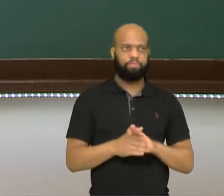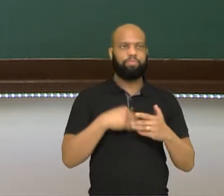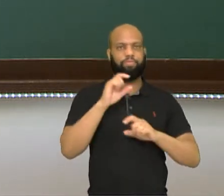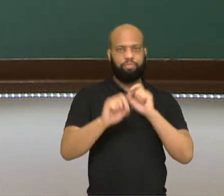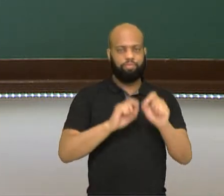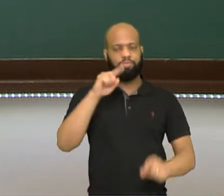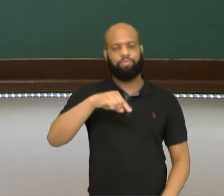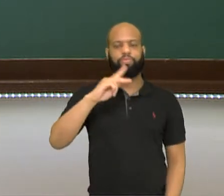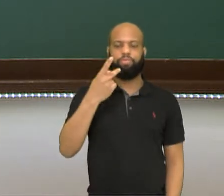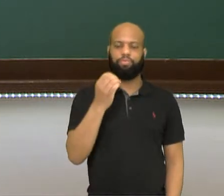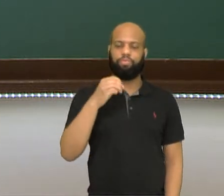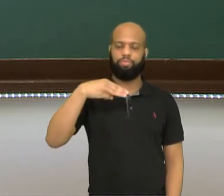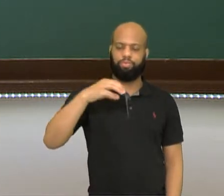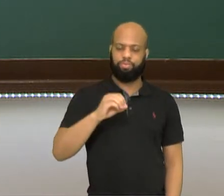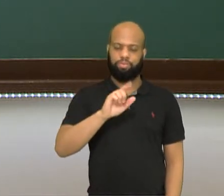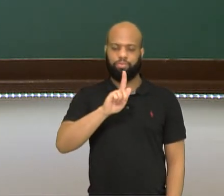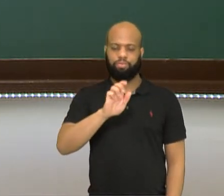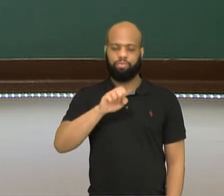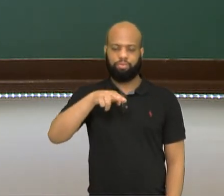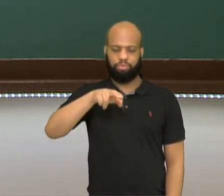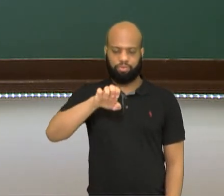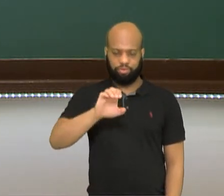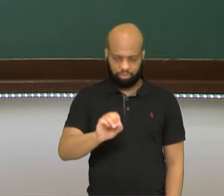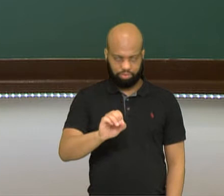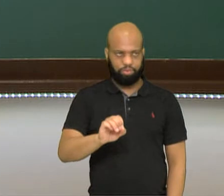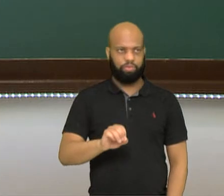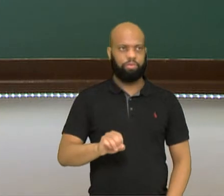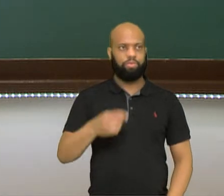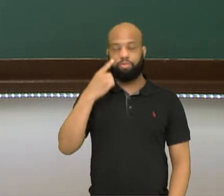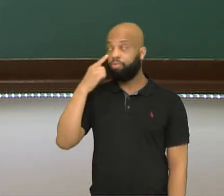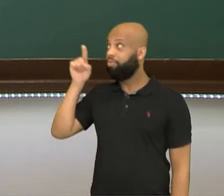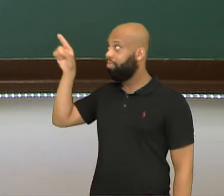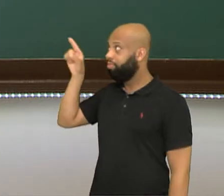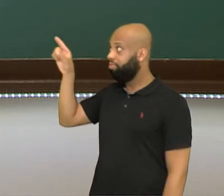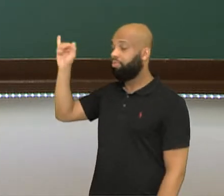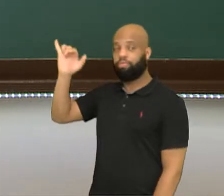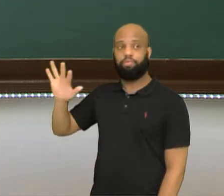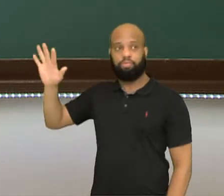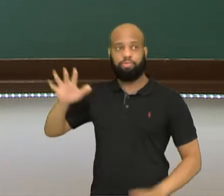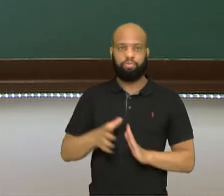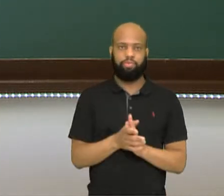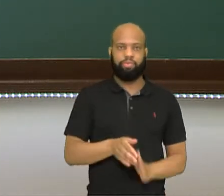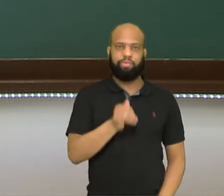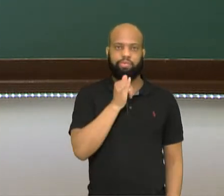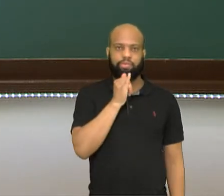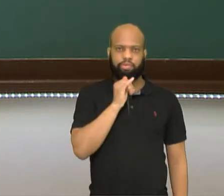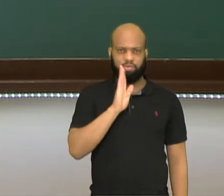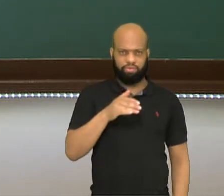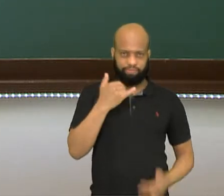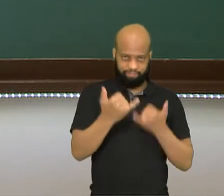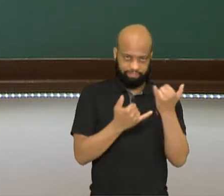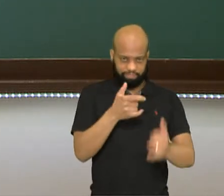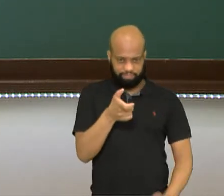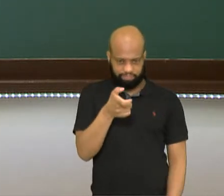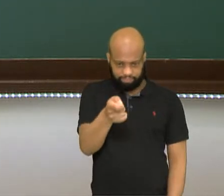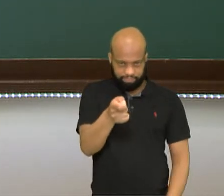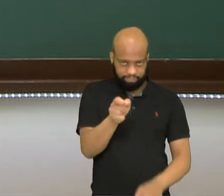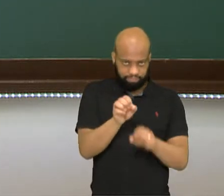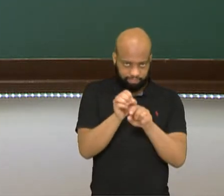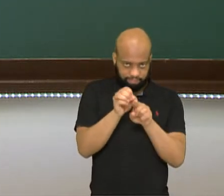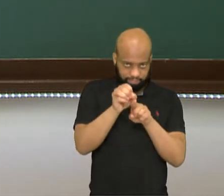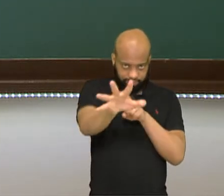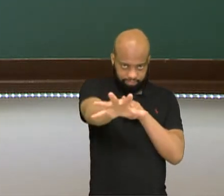ele é homogêneo. É claro que analise só essa figura. O laser, se você já brincou com o laser, você deve ter